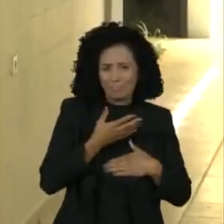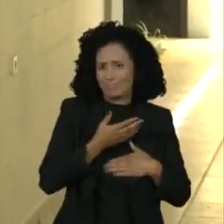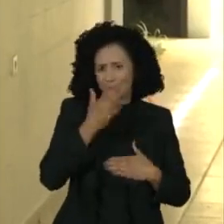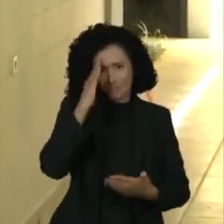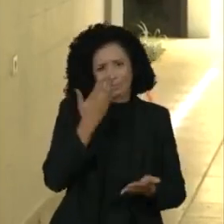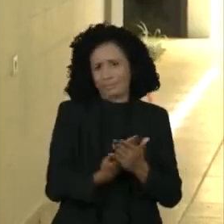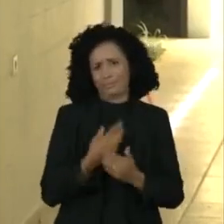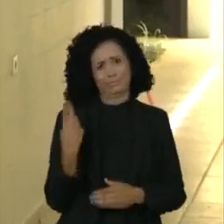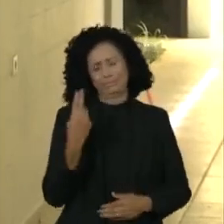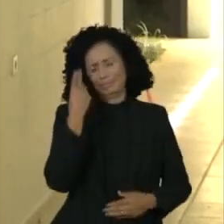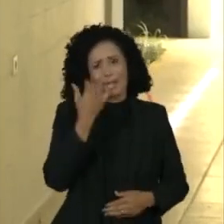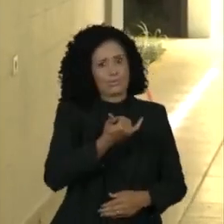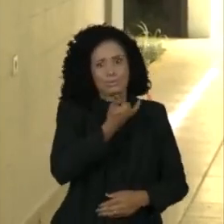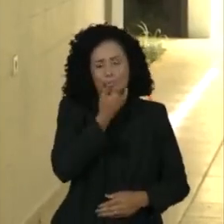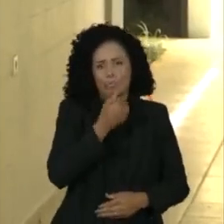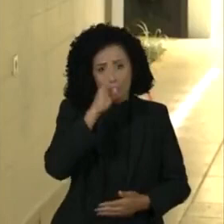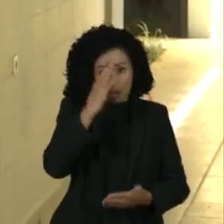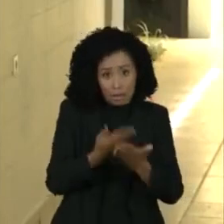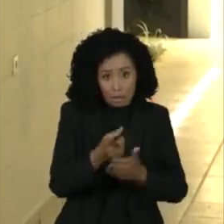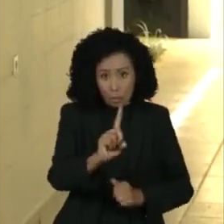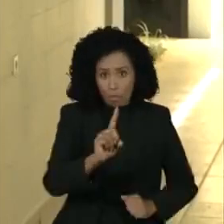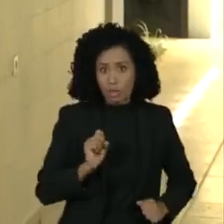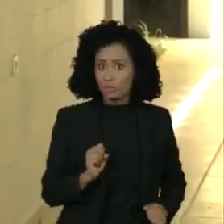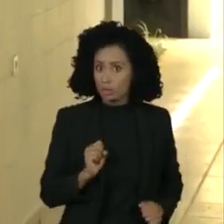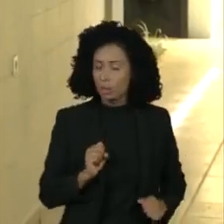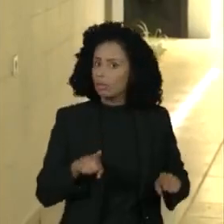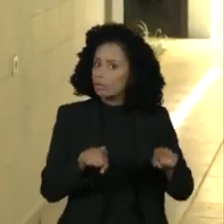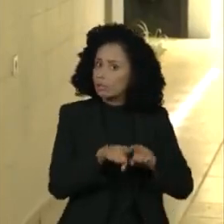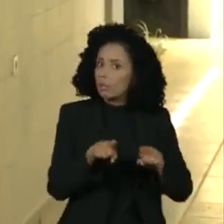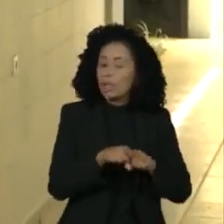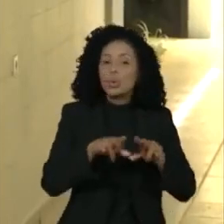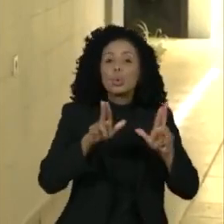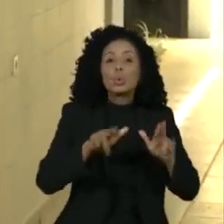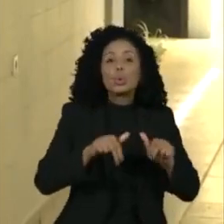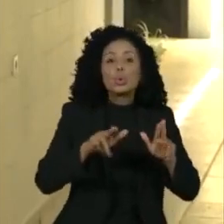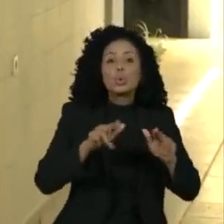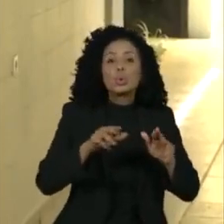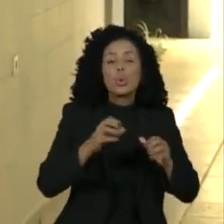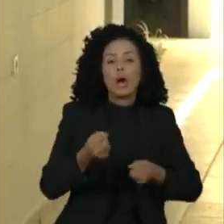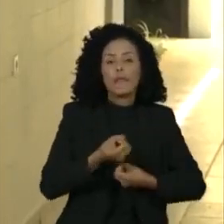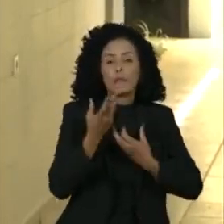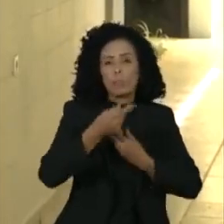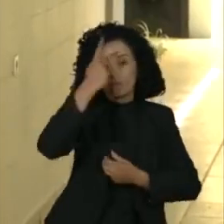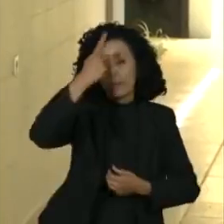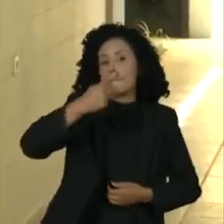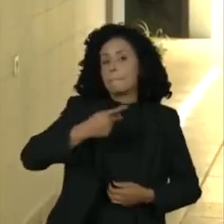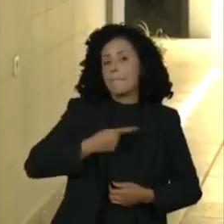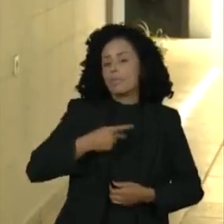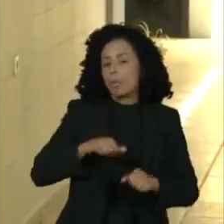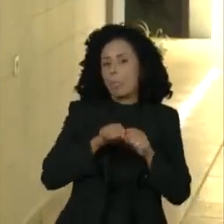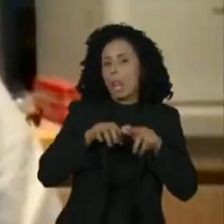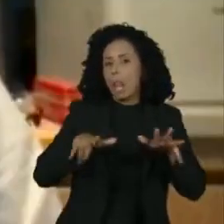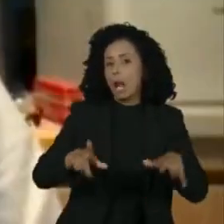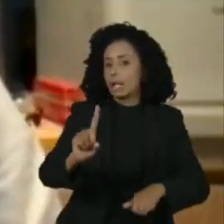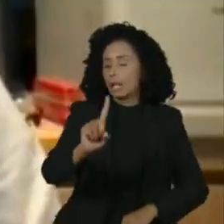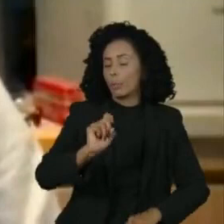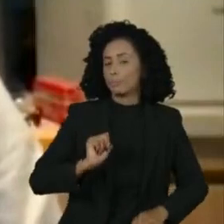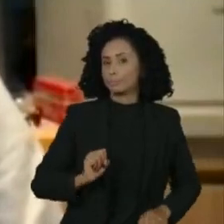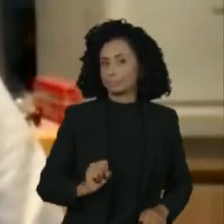verdade. Não acredite e não passe nunca informações pessoais para ninguém.